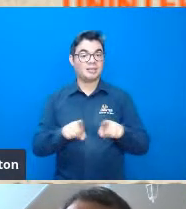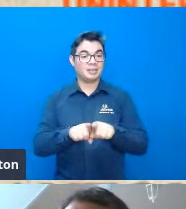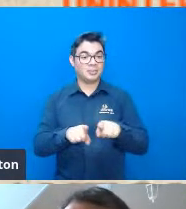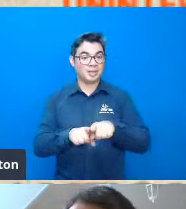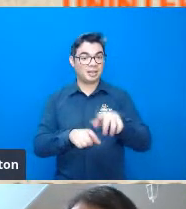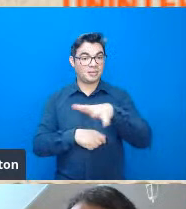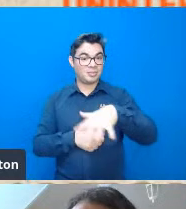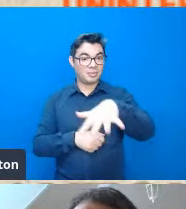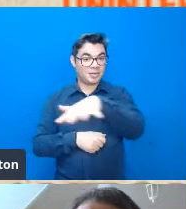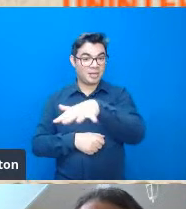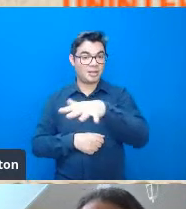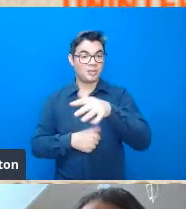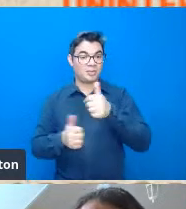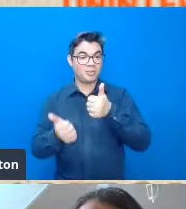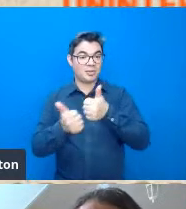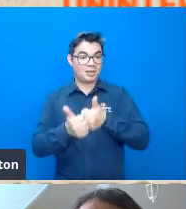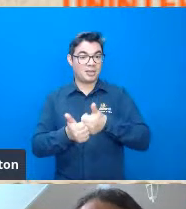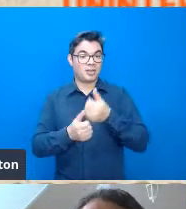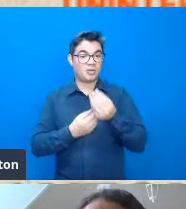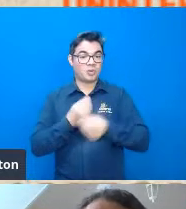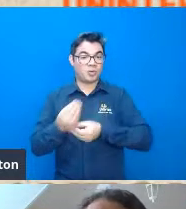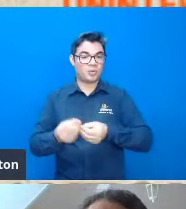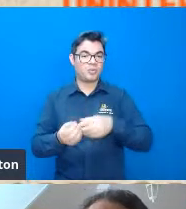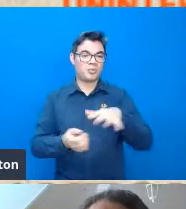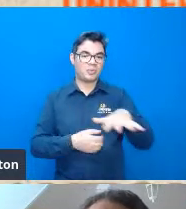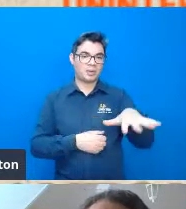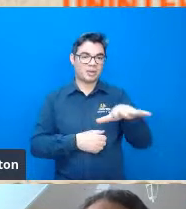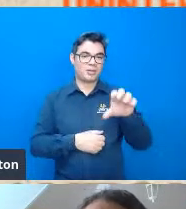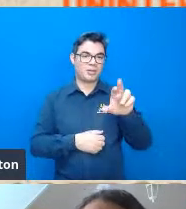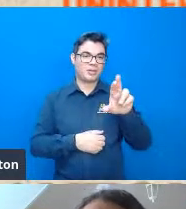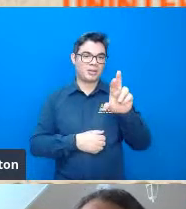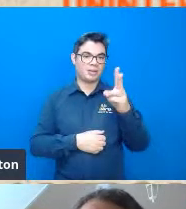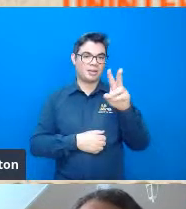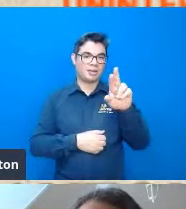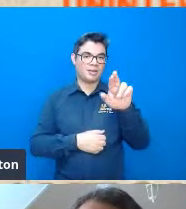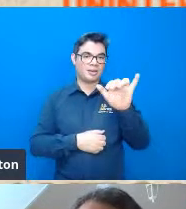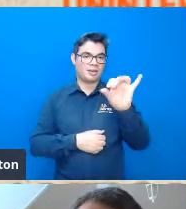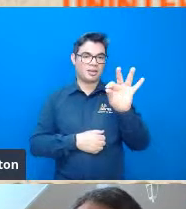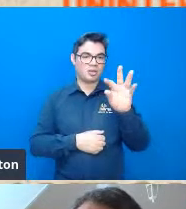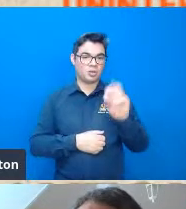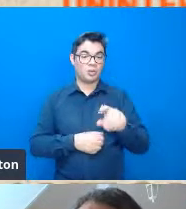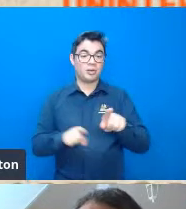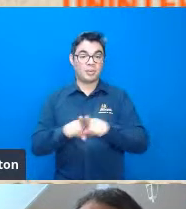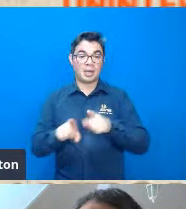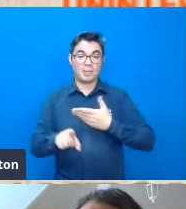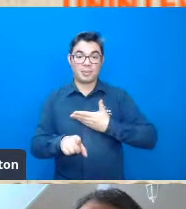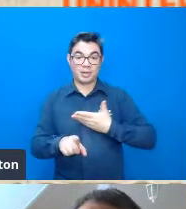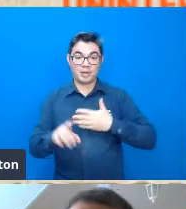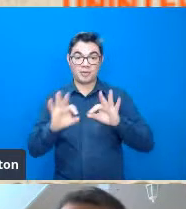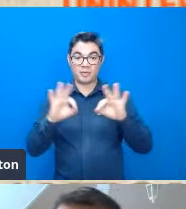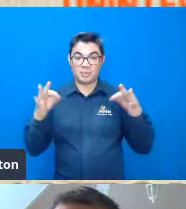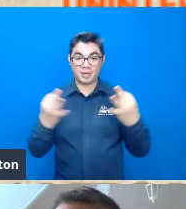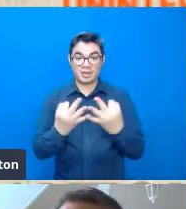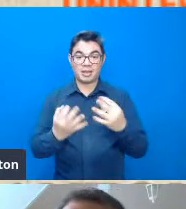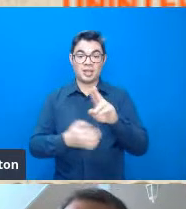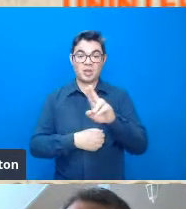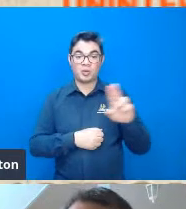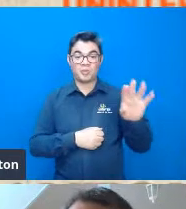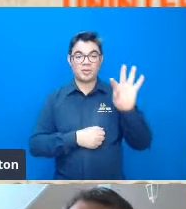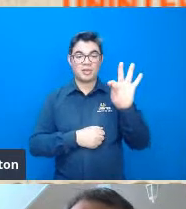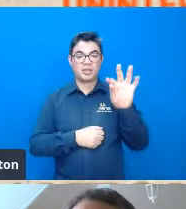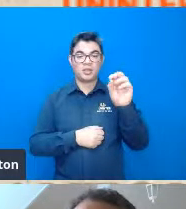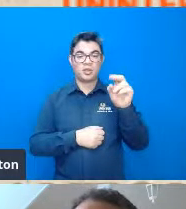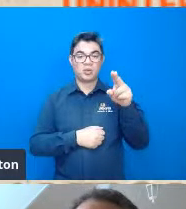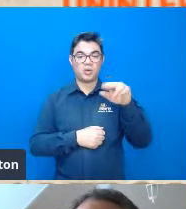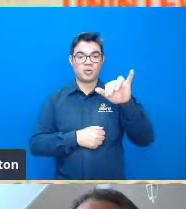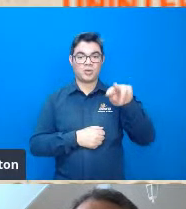meio mais próximo como Cristo e Toninho para familiares e amigos né no âmbito familiar